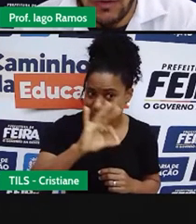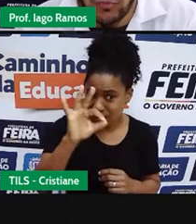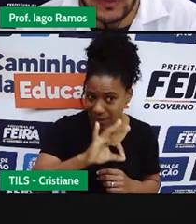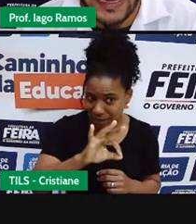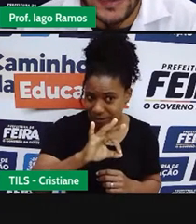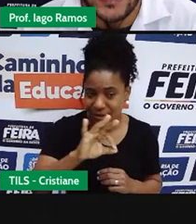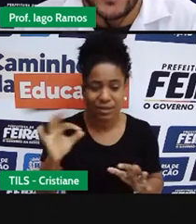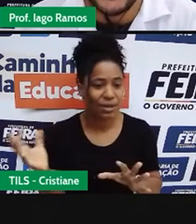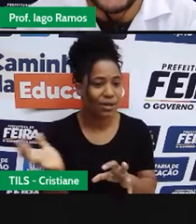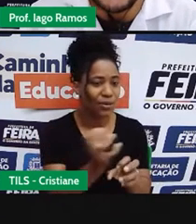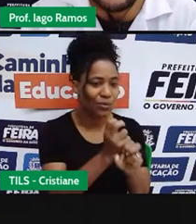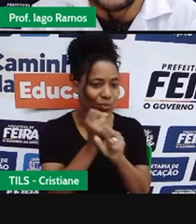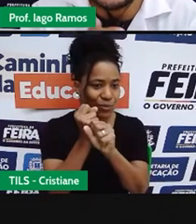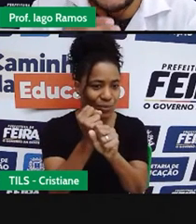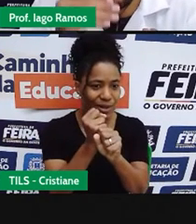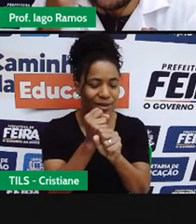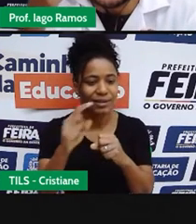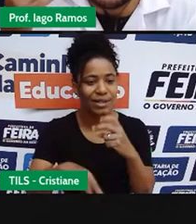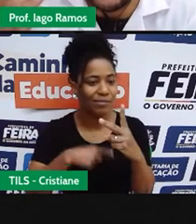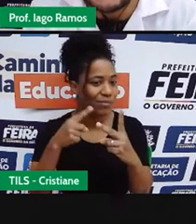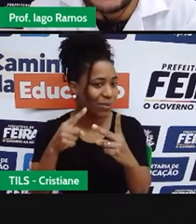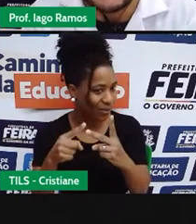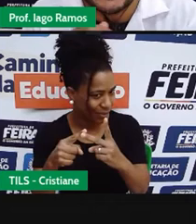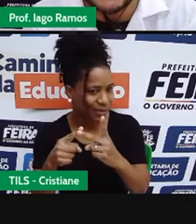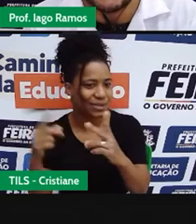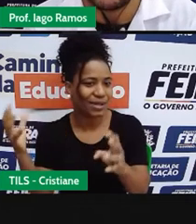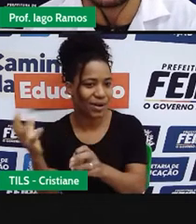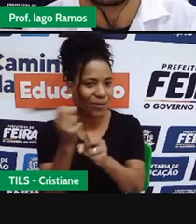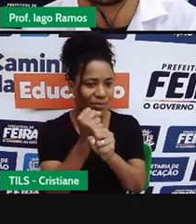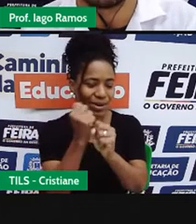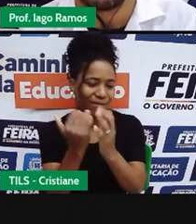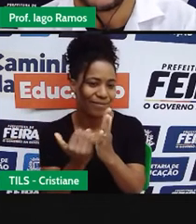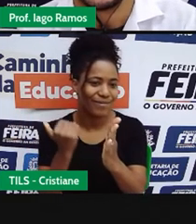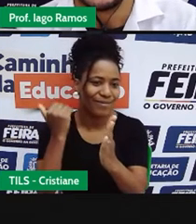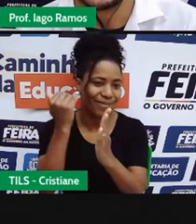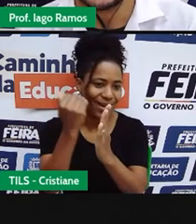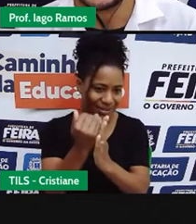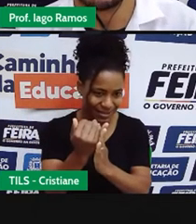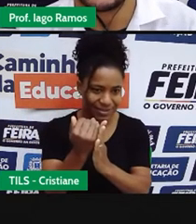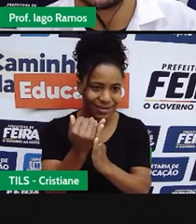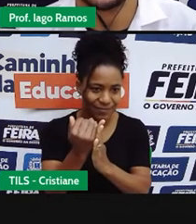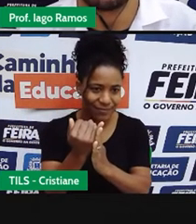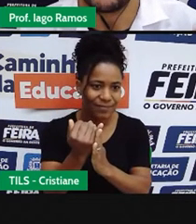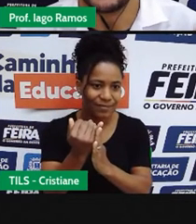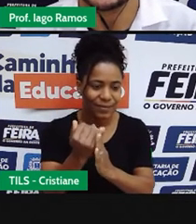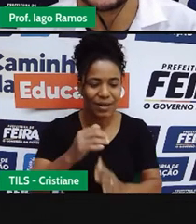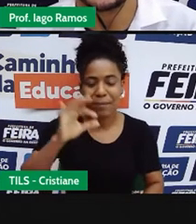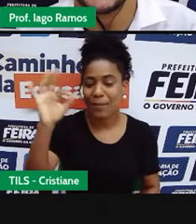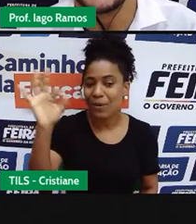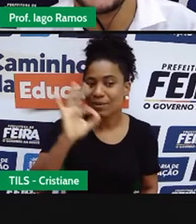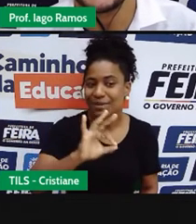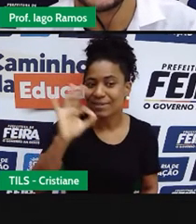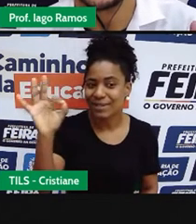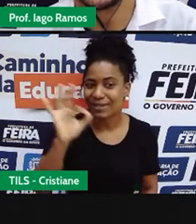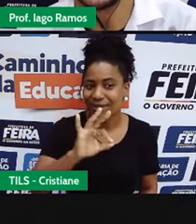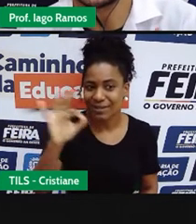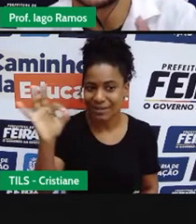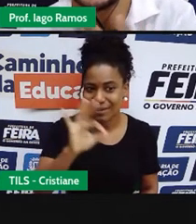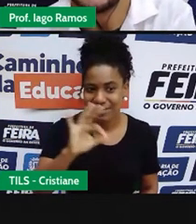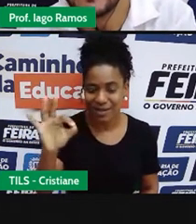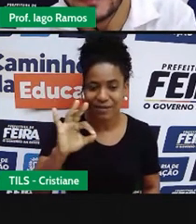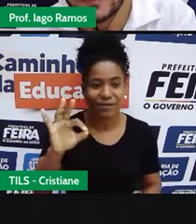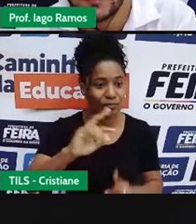calculada, e depois a outra porcentagem calculada, isso é chamado de porcentagem calculada,